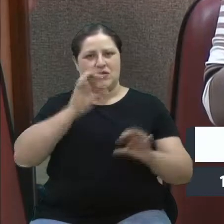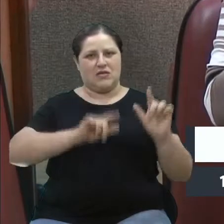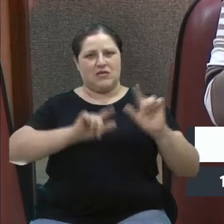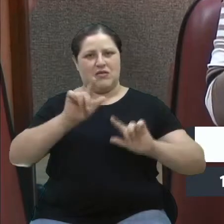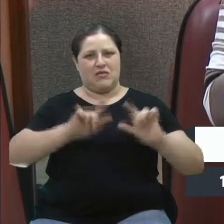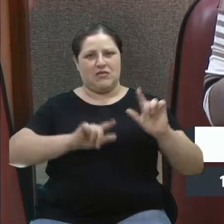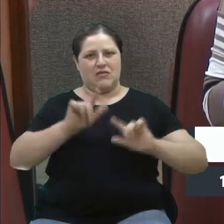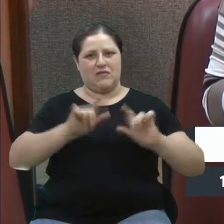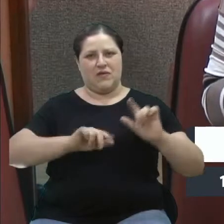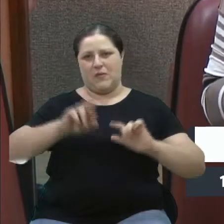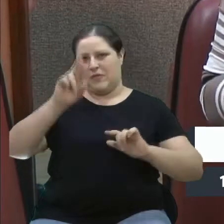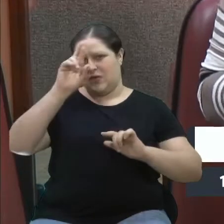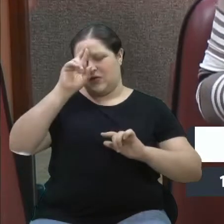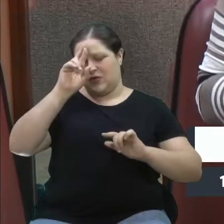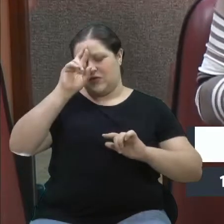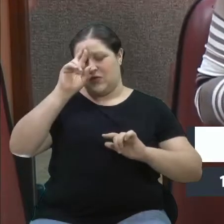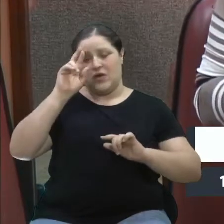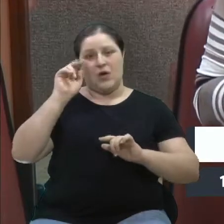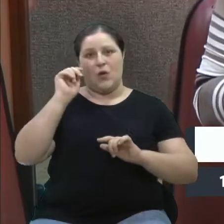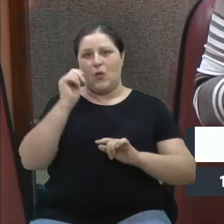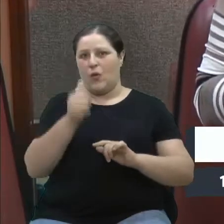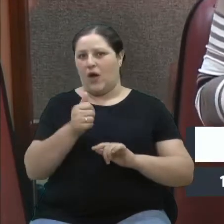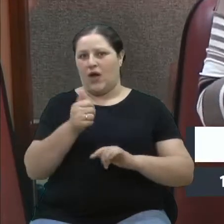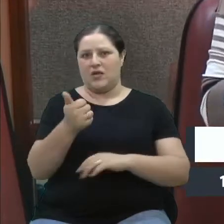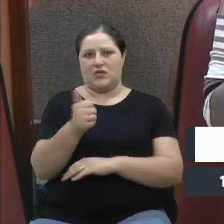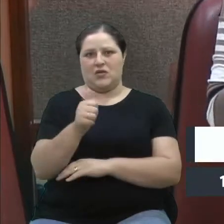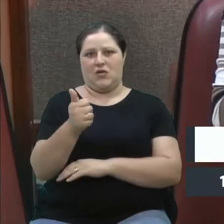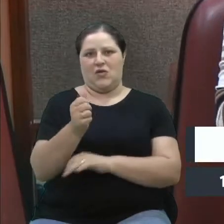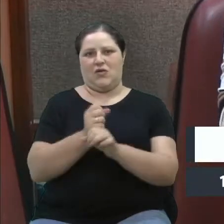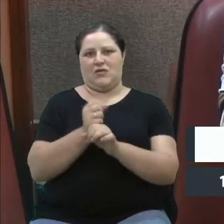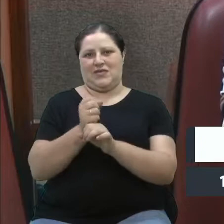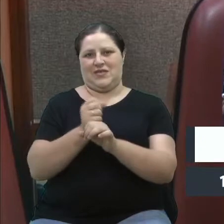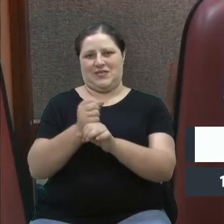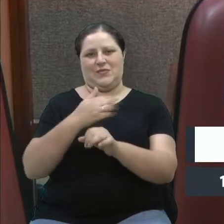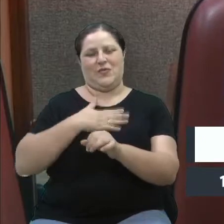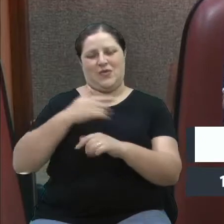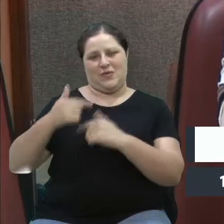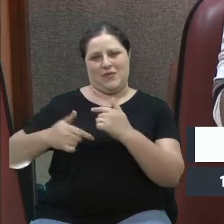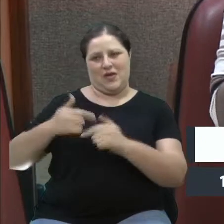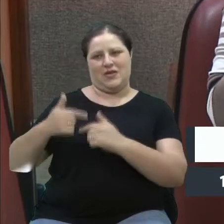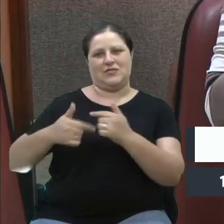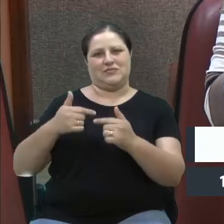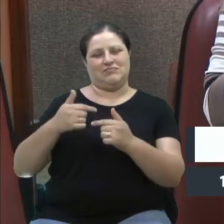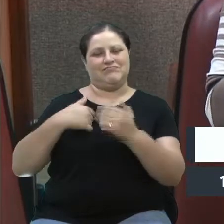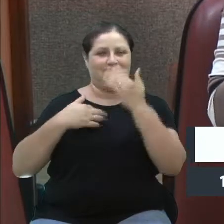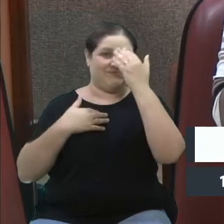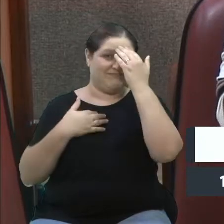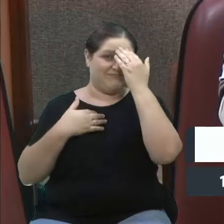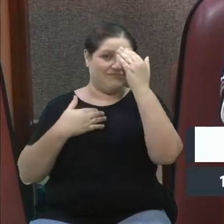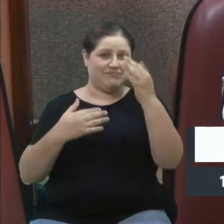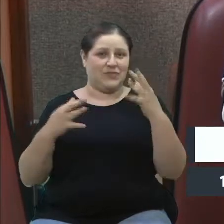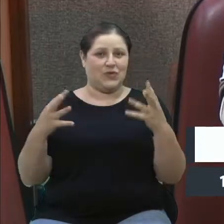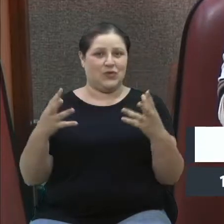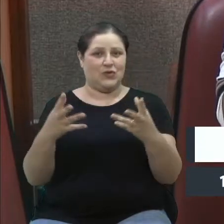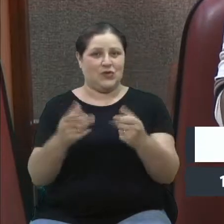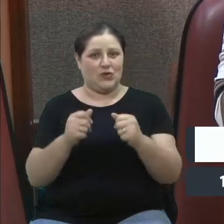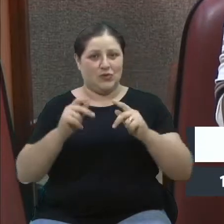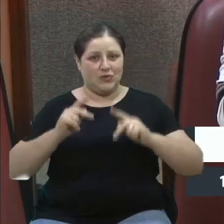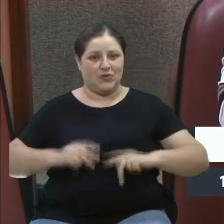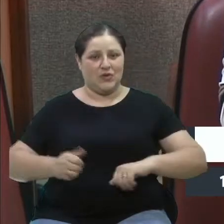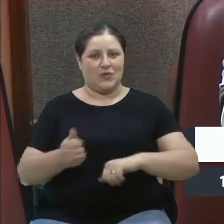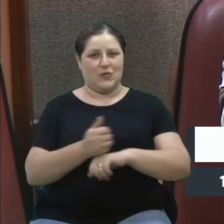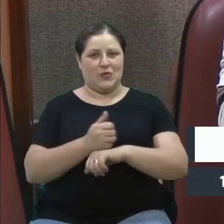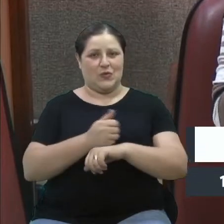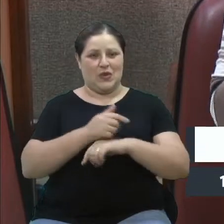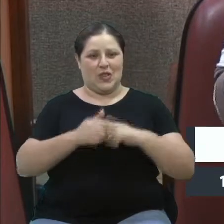Isso durante quase, quase 11 anos. Então, eu queria agradecer a todos, toda a equipe do Jornal do Almoço, que a gente tem, às vezes,